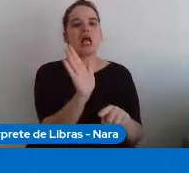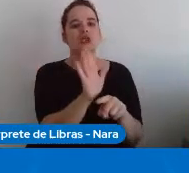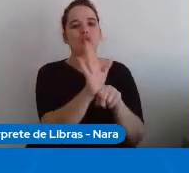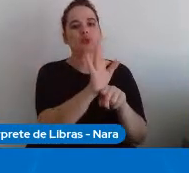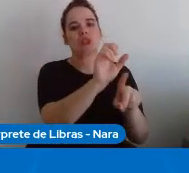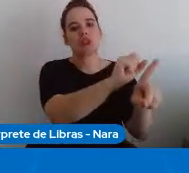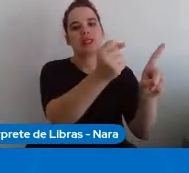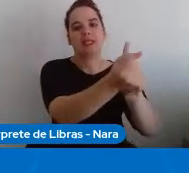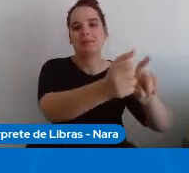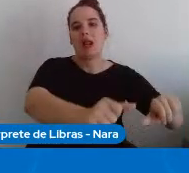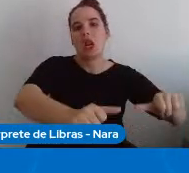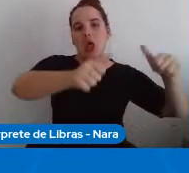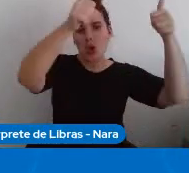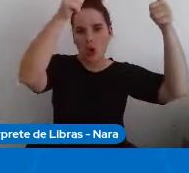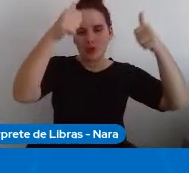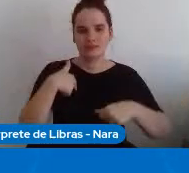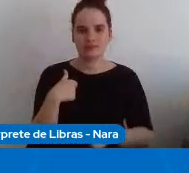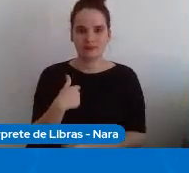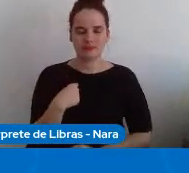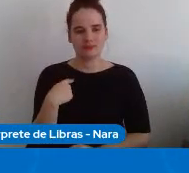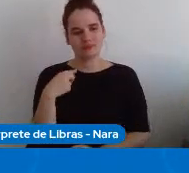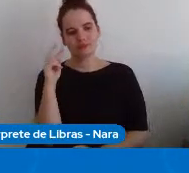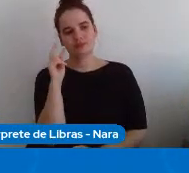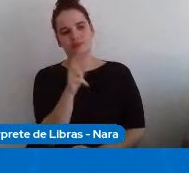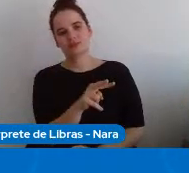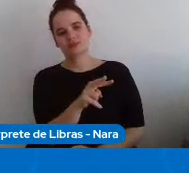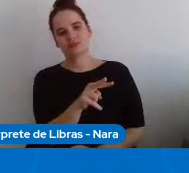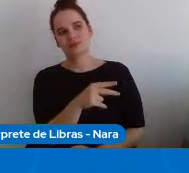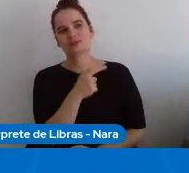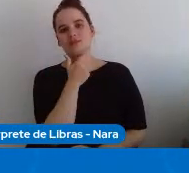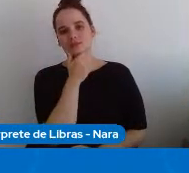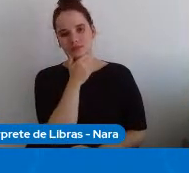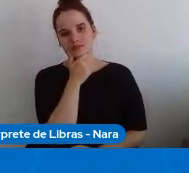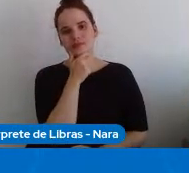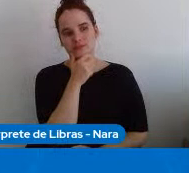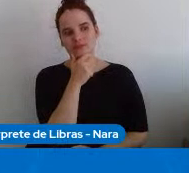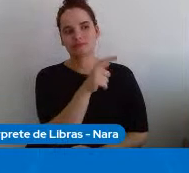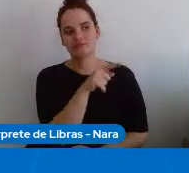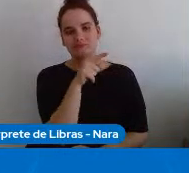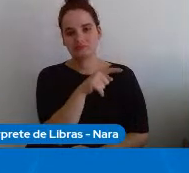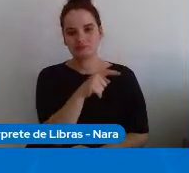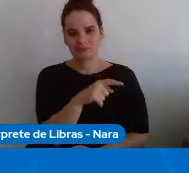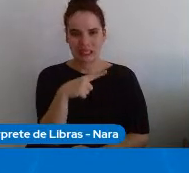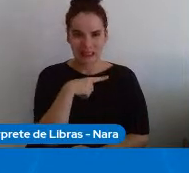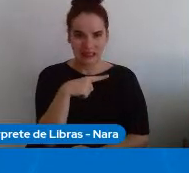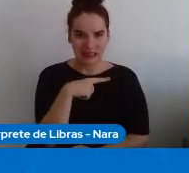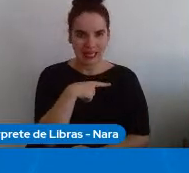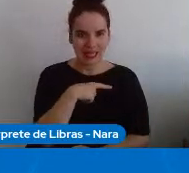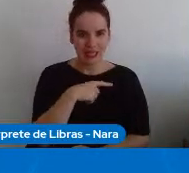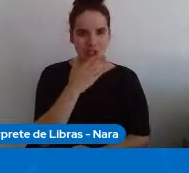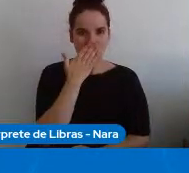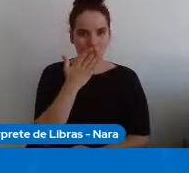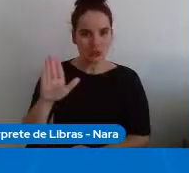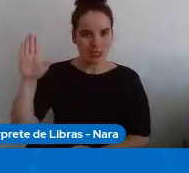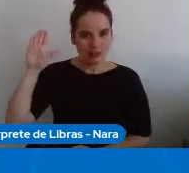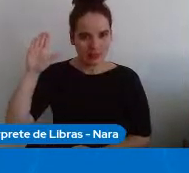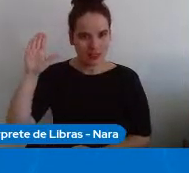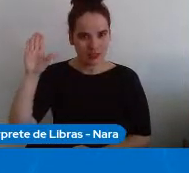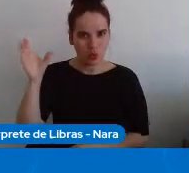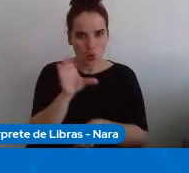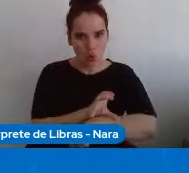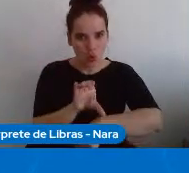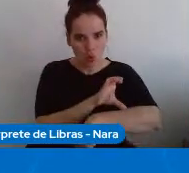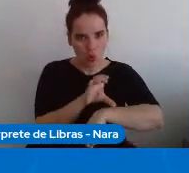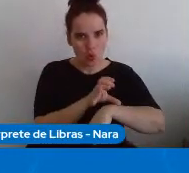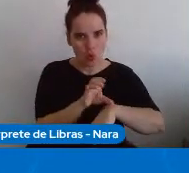e aí eu fiquei me questionando com relação aos demais cursos quando a gente pensa em alguns outros cursos